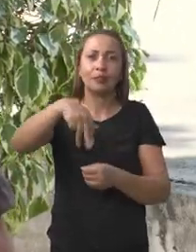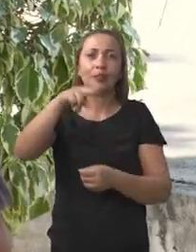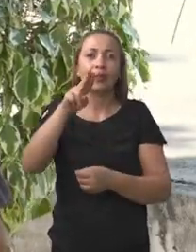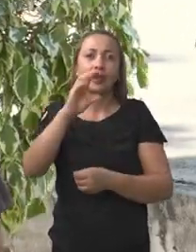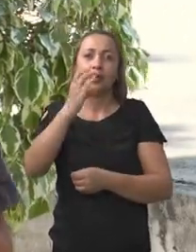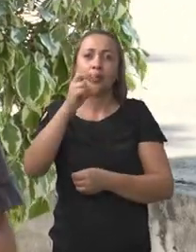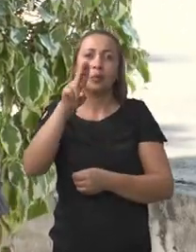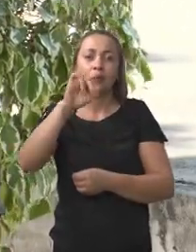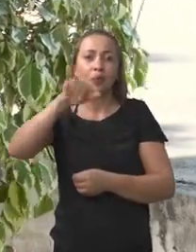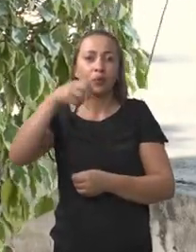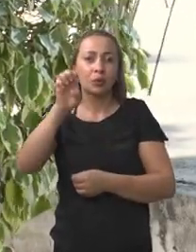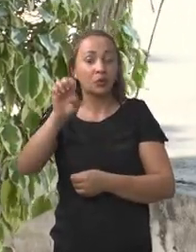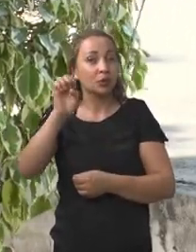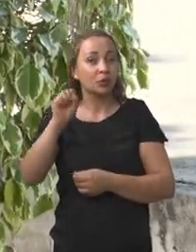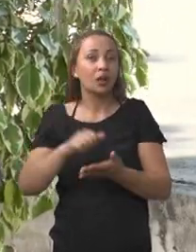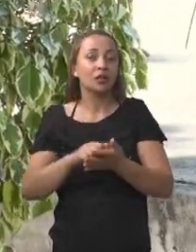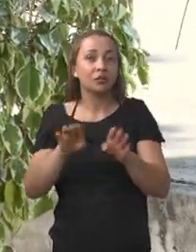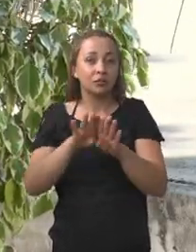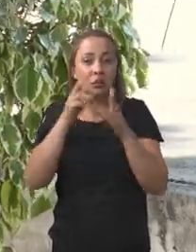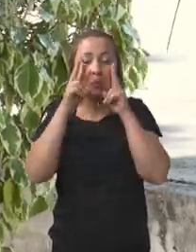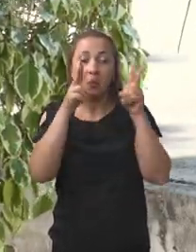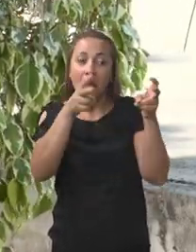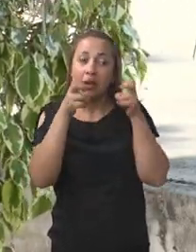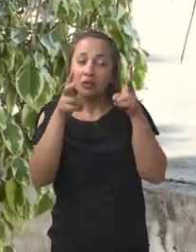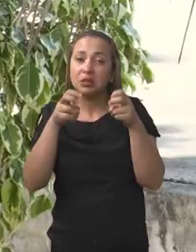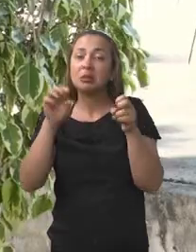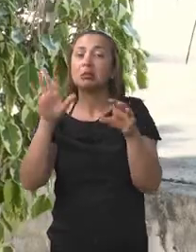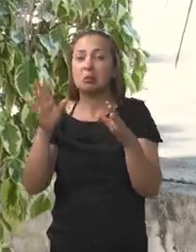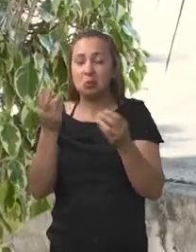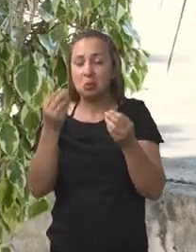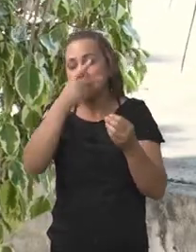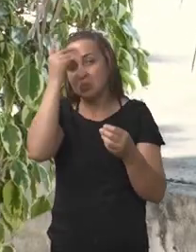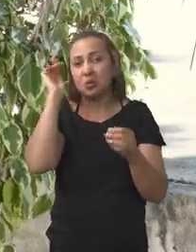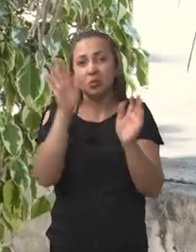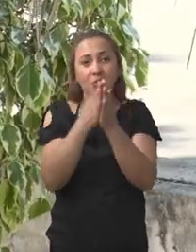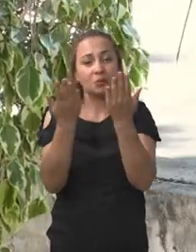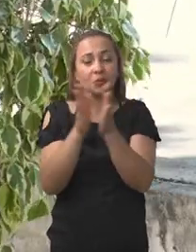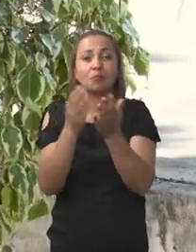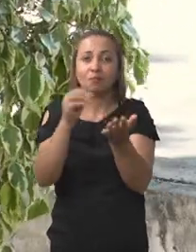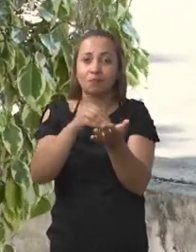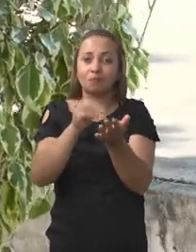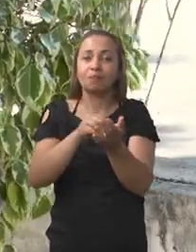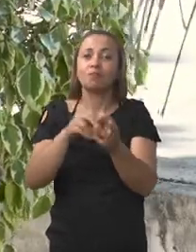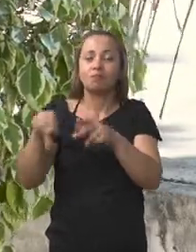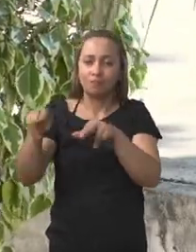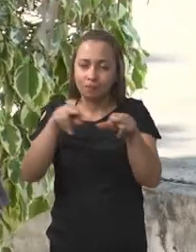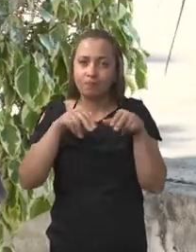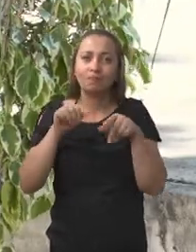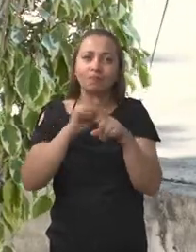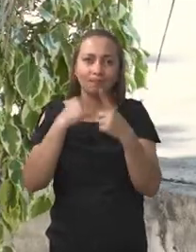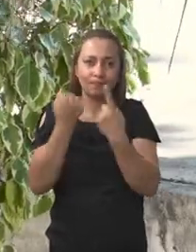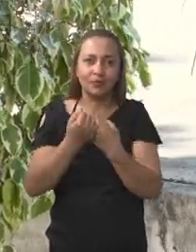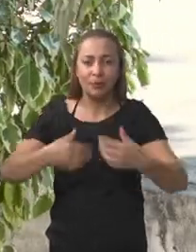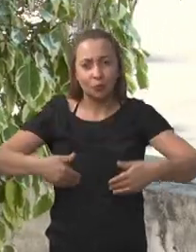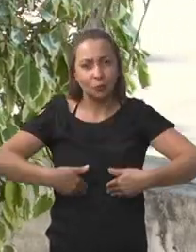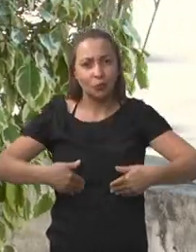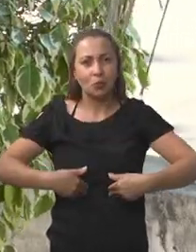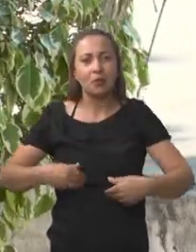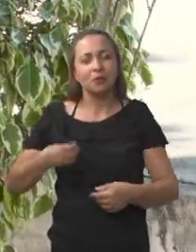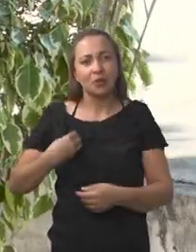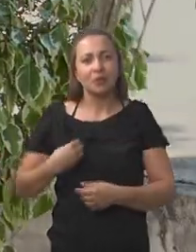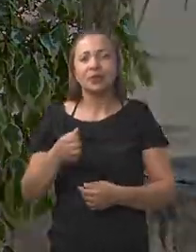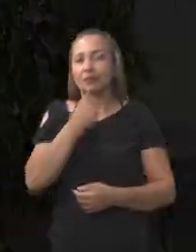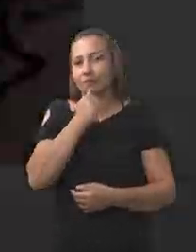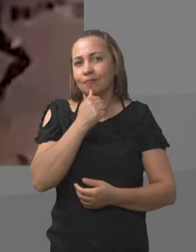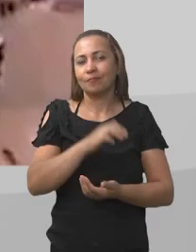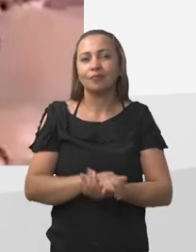Mucujê, que estão fora desse âmbito do turismo, a gente percebe que a pobreza, a desigualdade social, né? A fome, a seca, são muito presentes